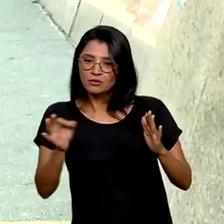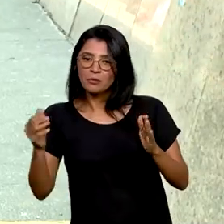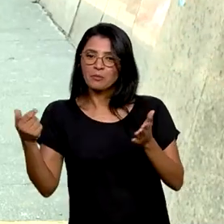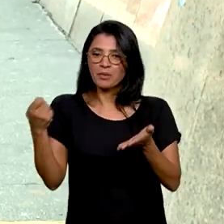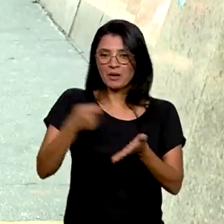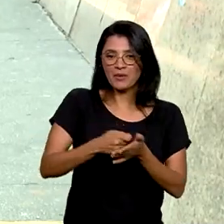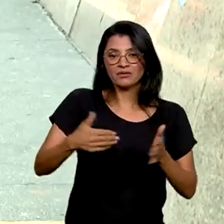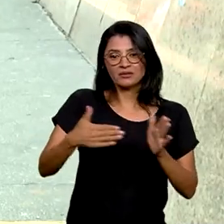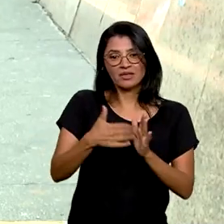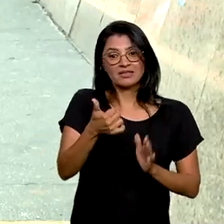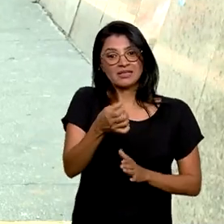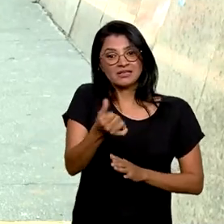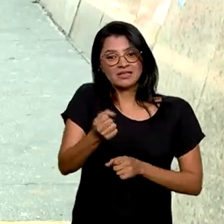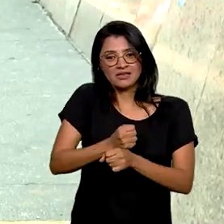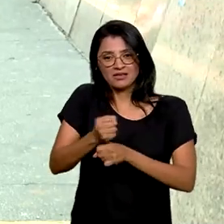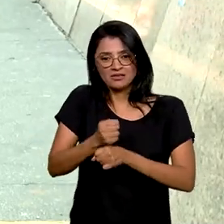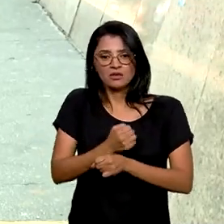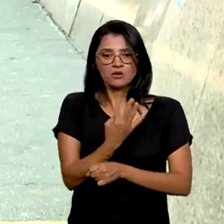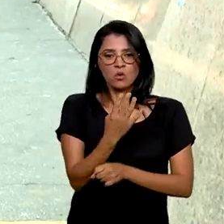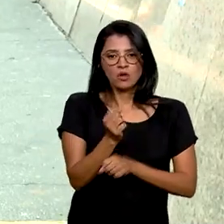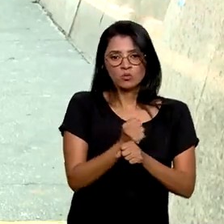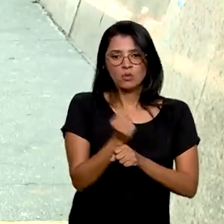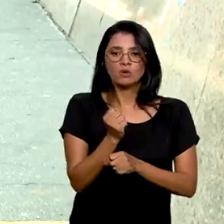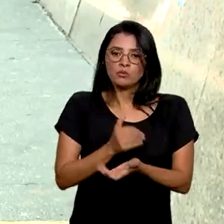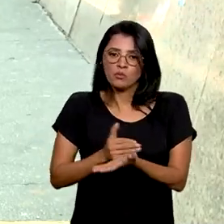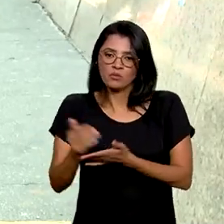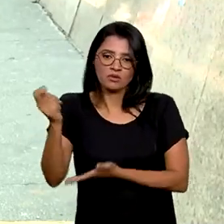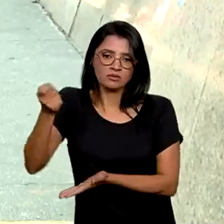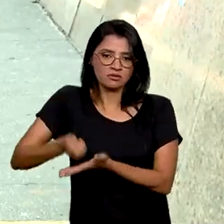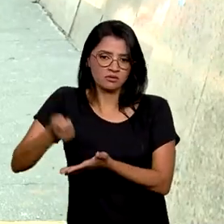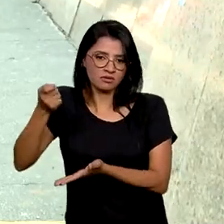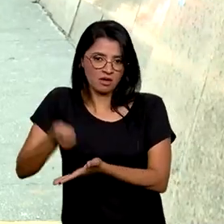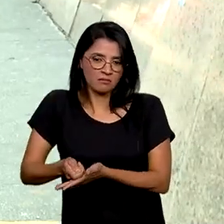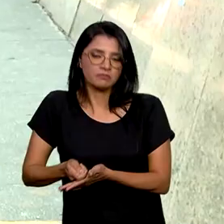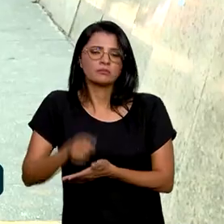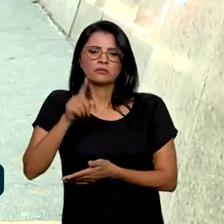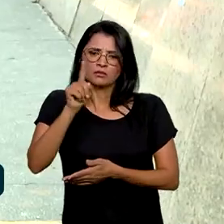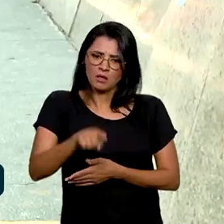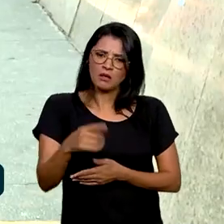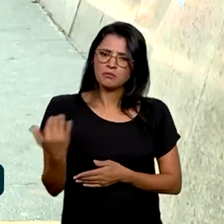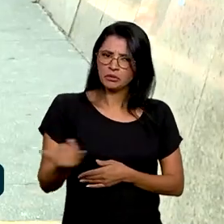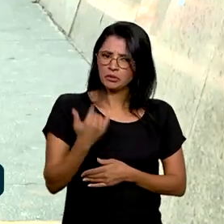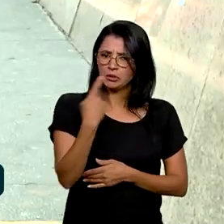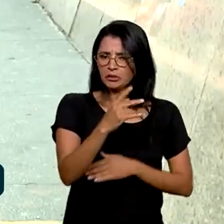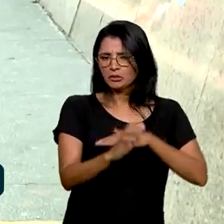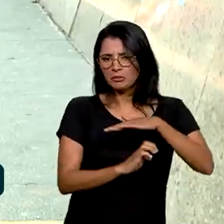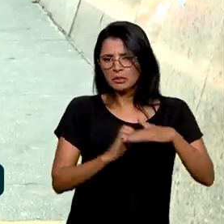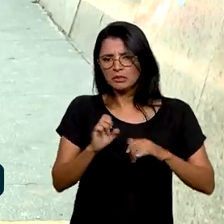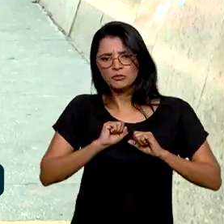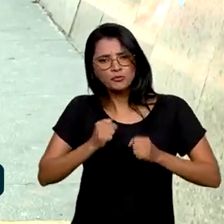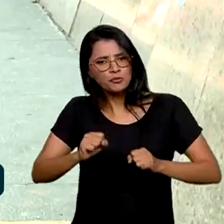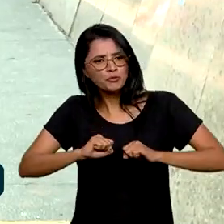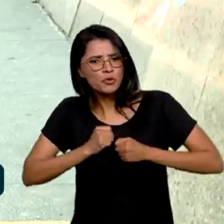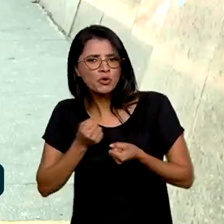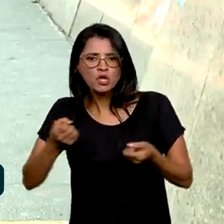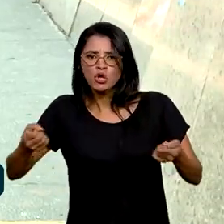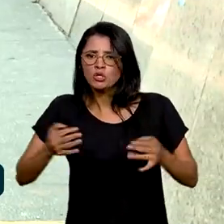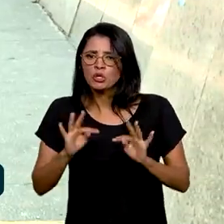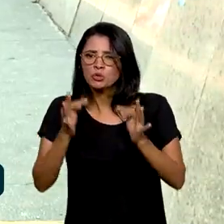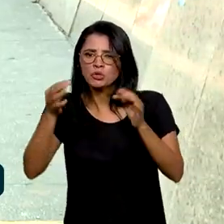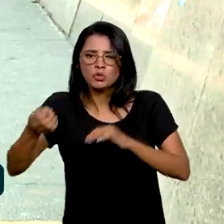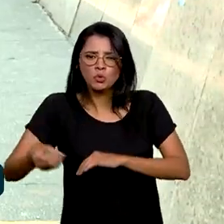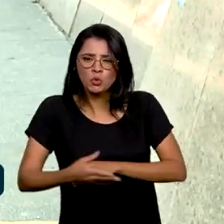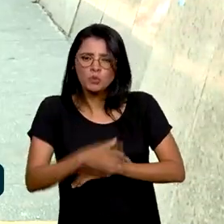anos e 4 anos de carência para começar a pagar. Fatores importantes para as empresas que se dedicam à inovação,